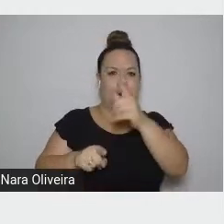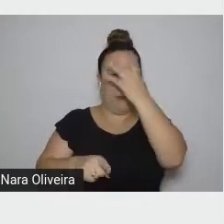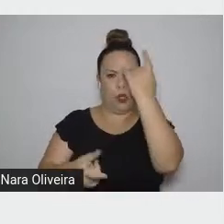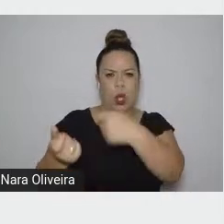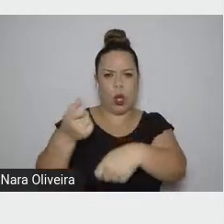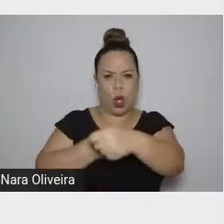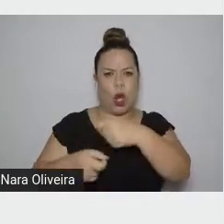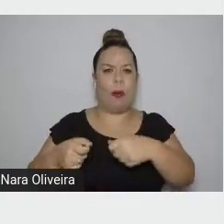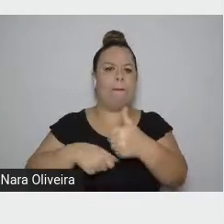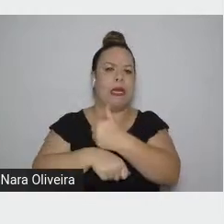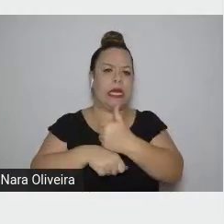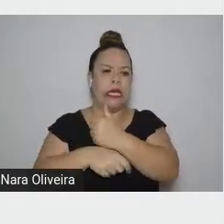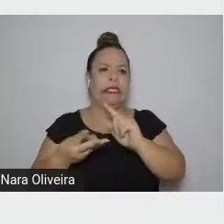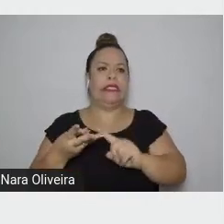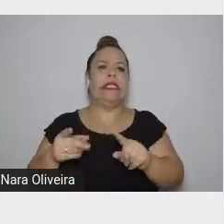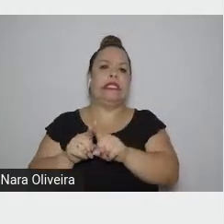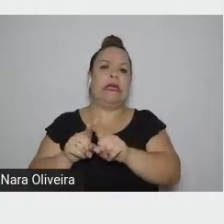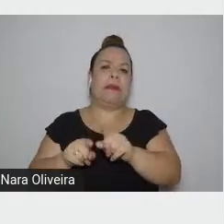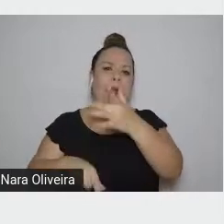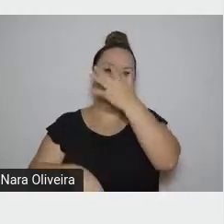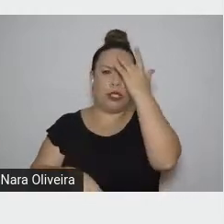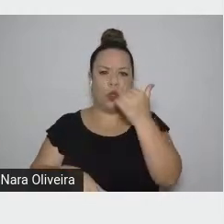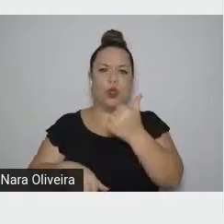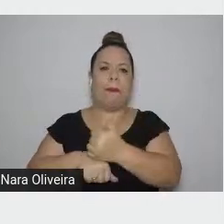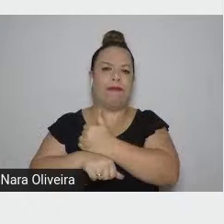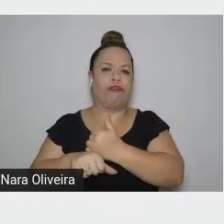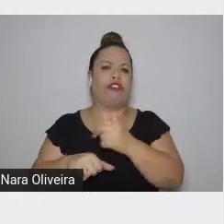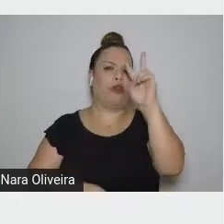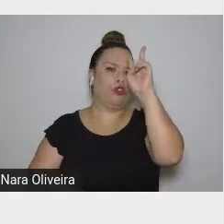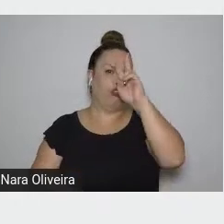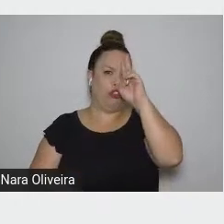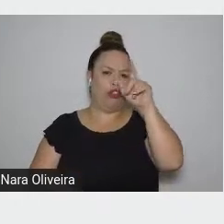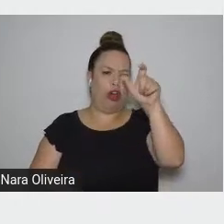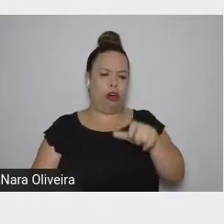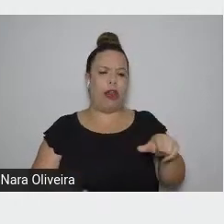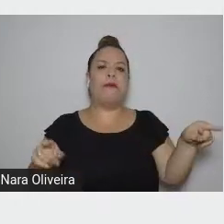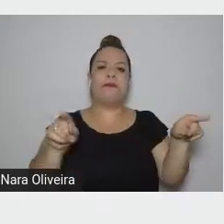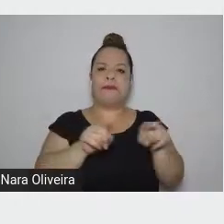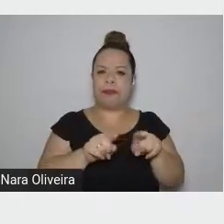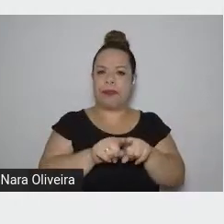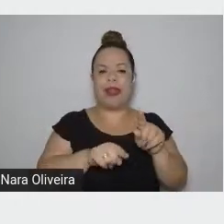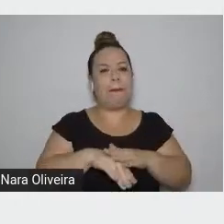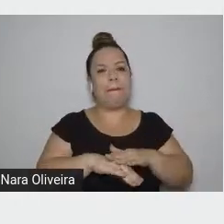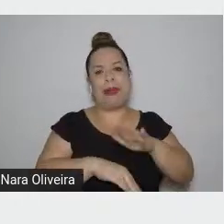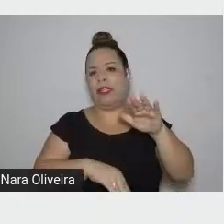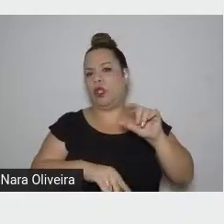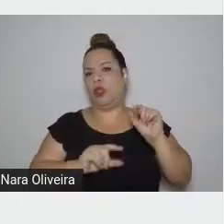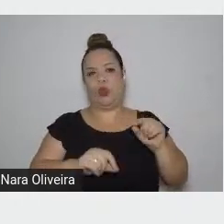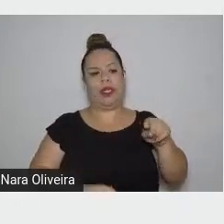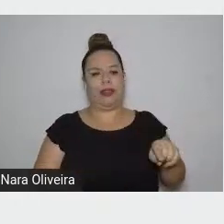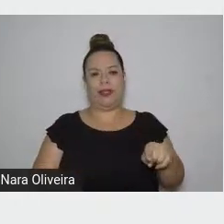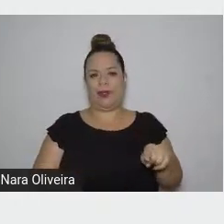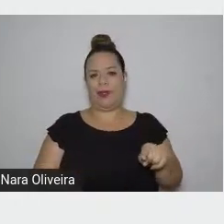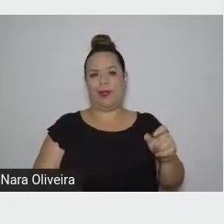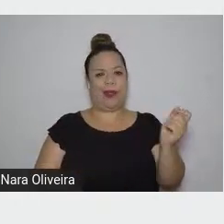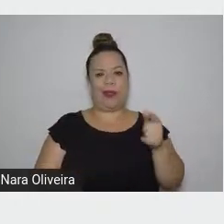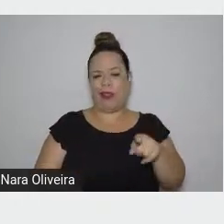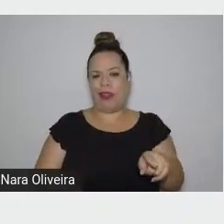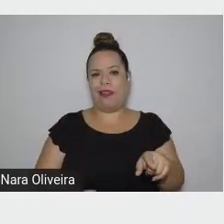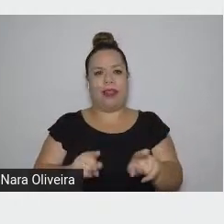etc., a meu ver, ela é muito mais do que isso, muito mais do que a sua significação social,